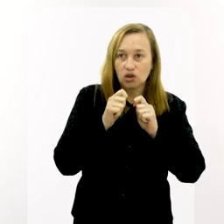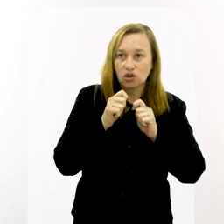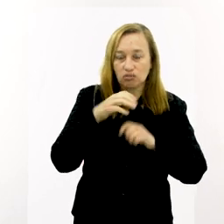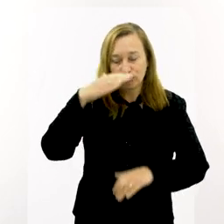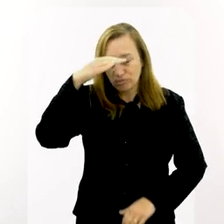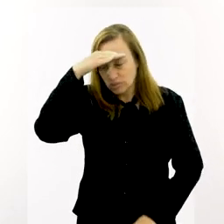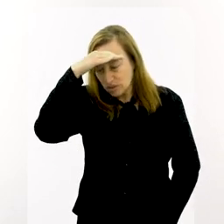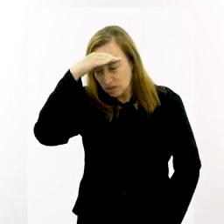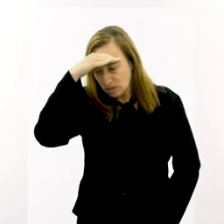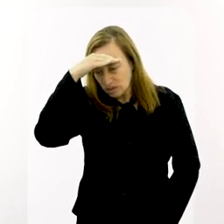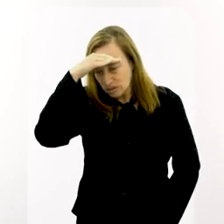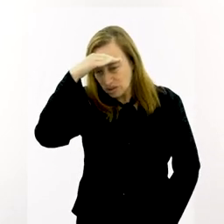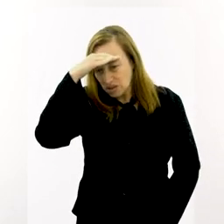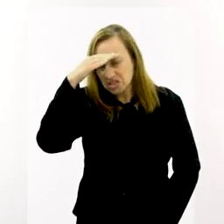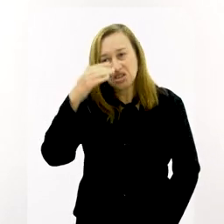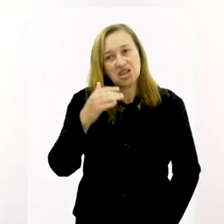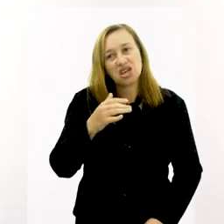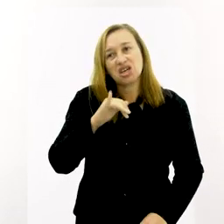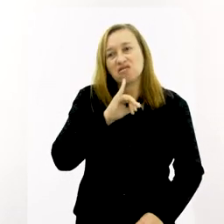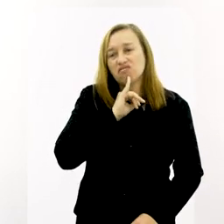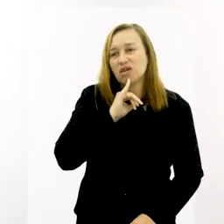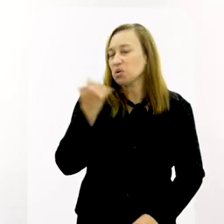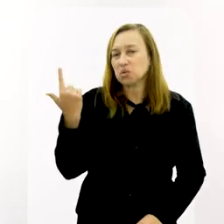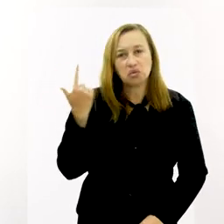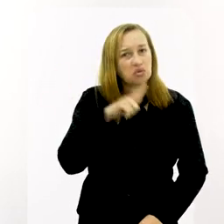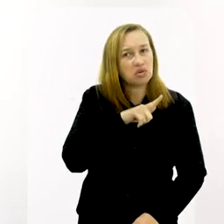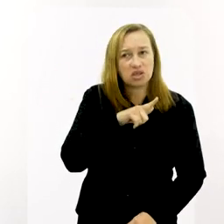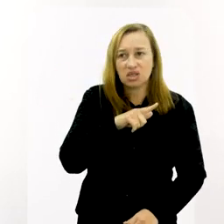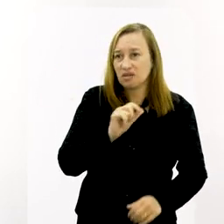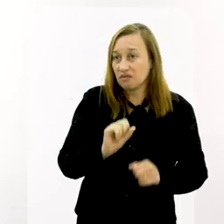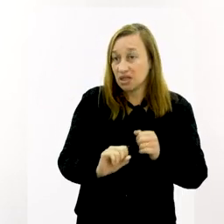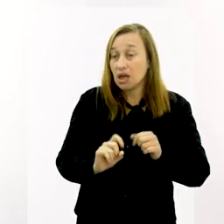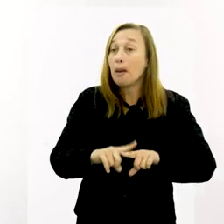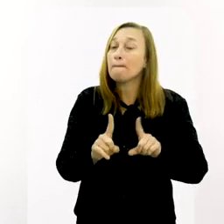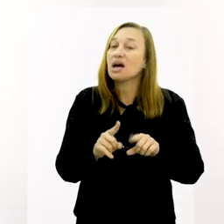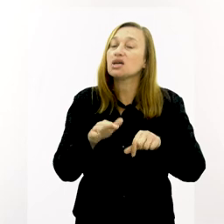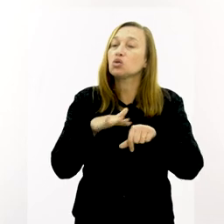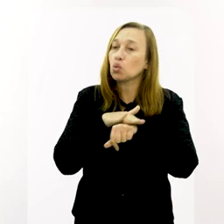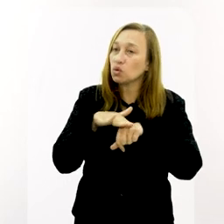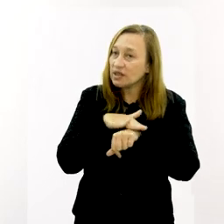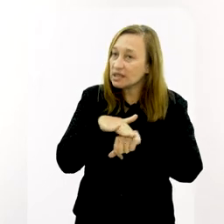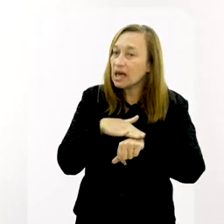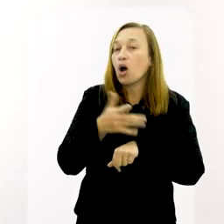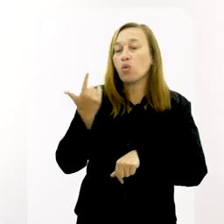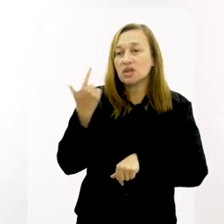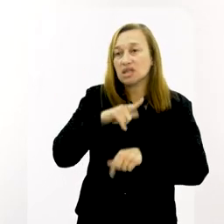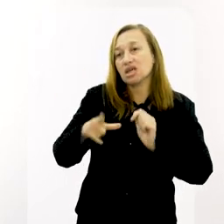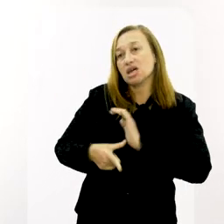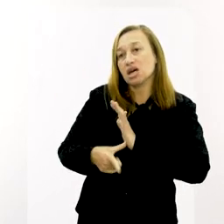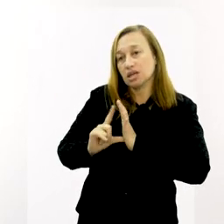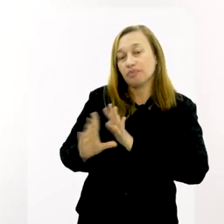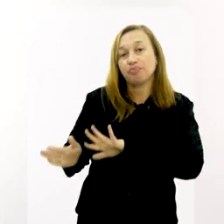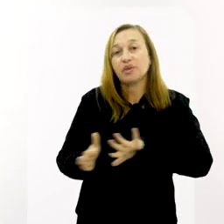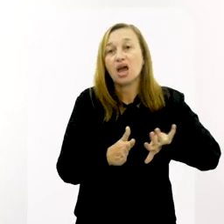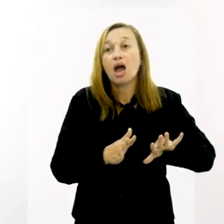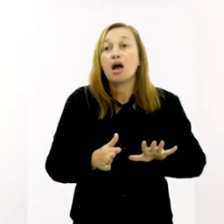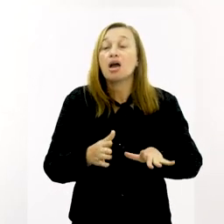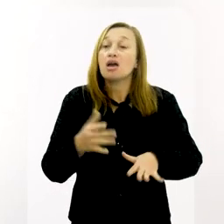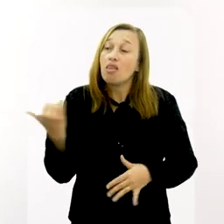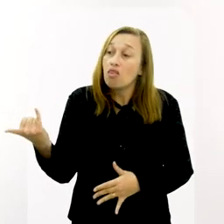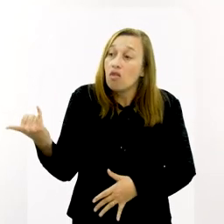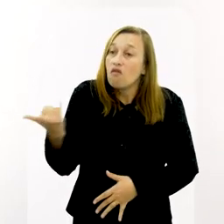fazer uma entrevista com Chico Xavier, que infelizmente não consegui fazer, mas consegui conversar com ele.